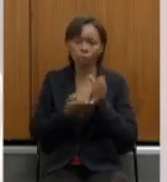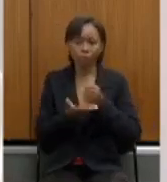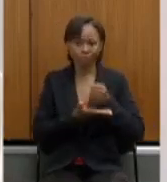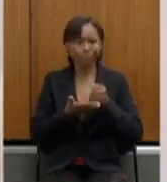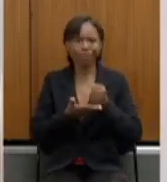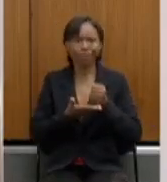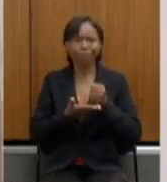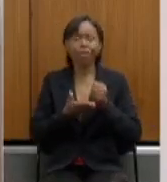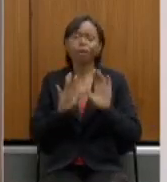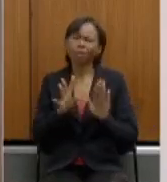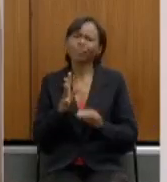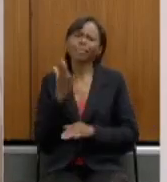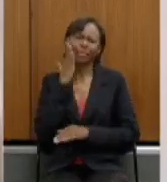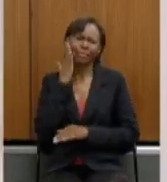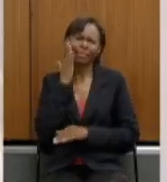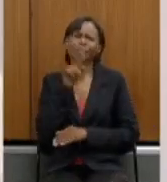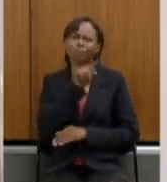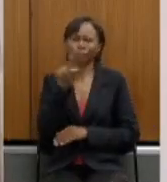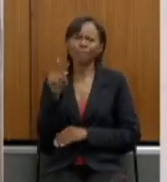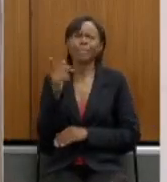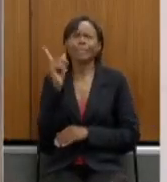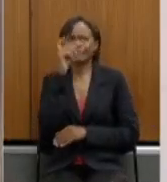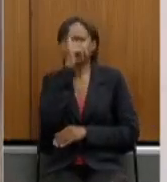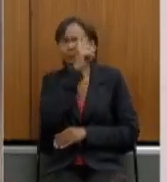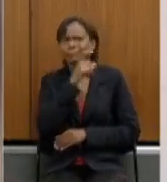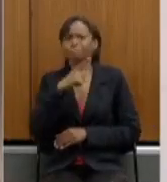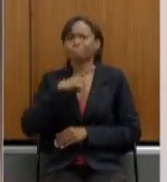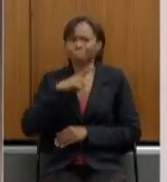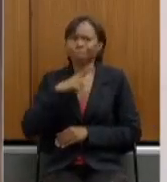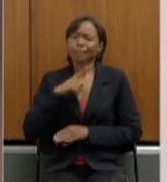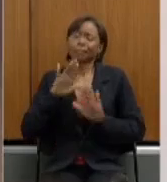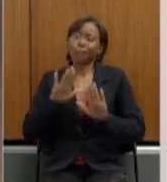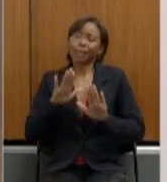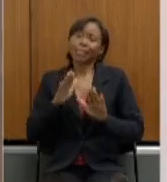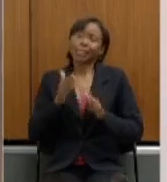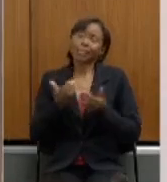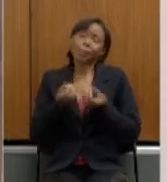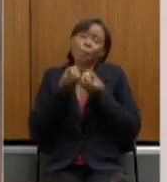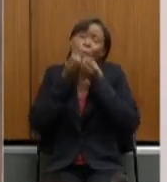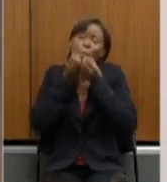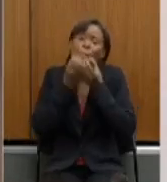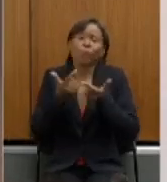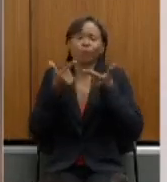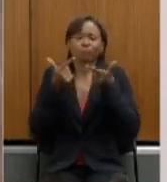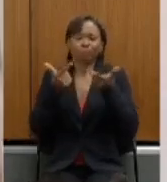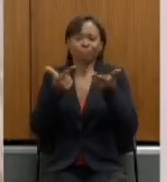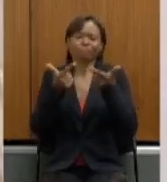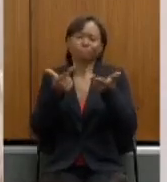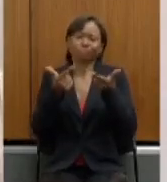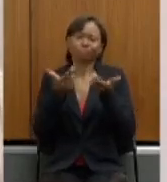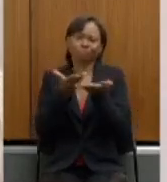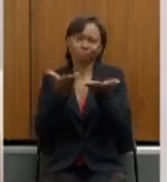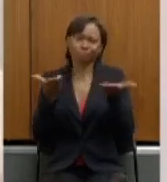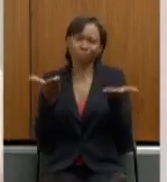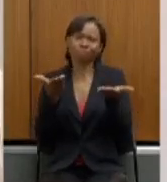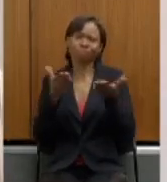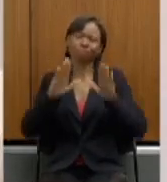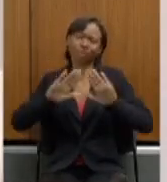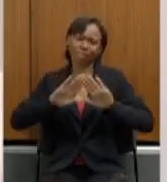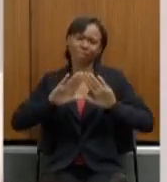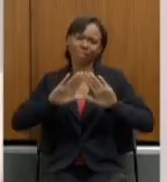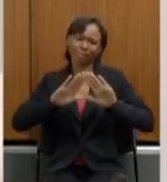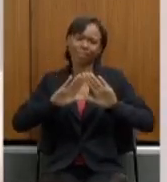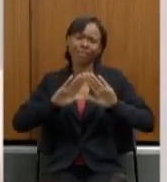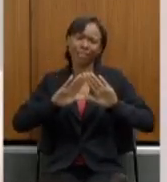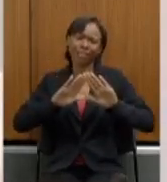Reconheço a dificuldade que os senhores têm e desejo muita boa sorte à Assembleia de